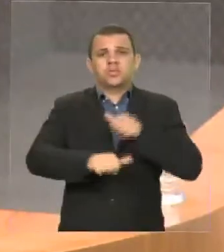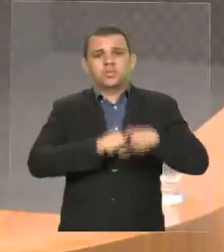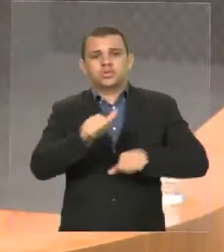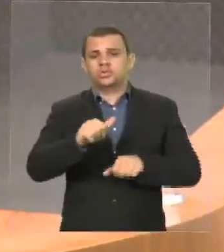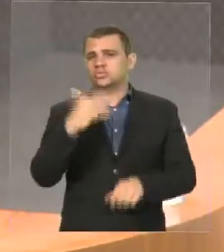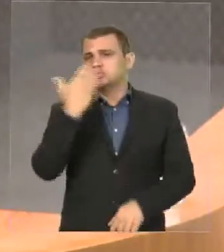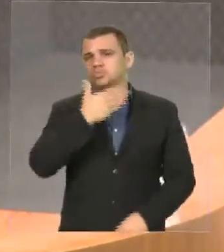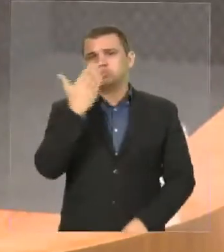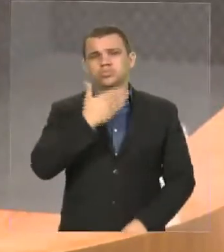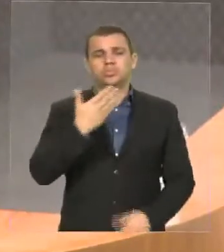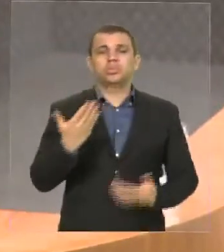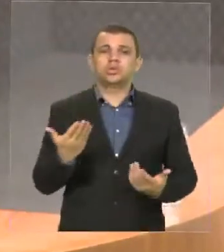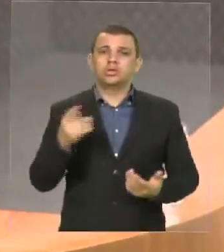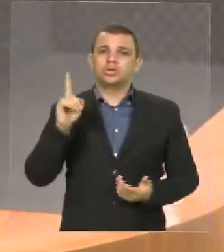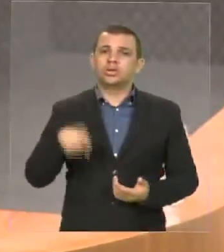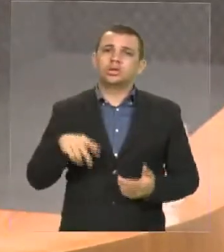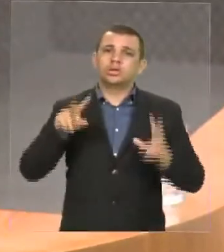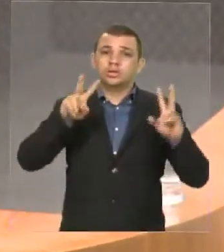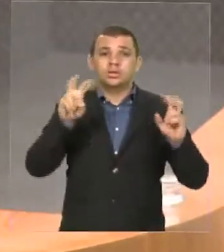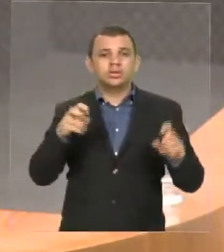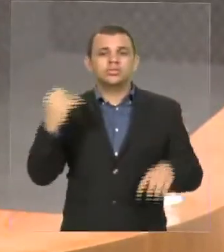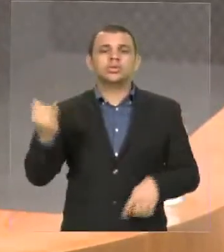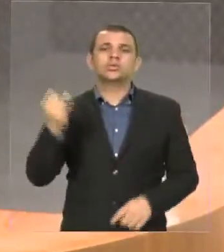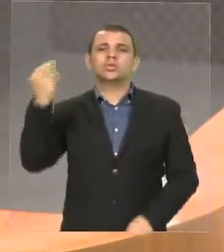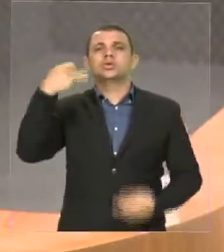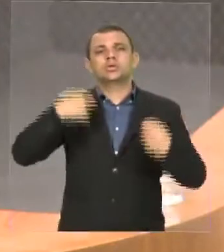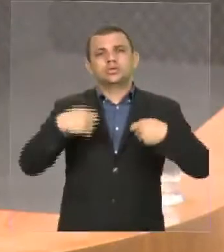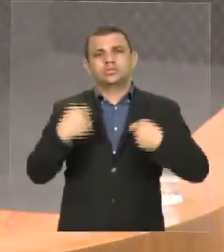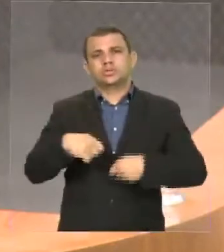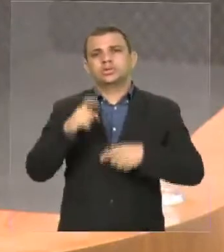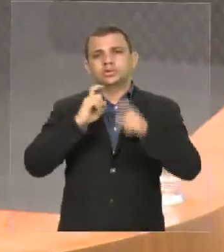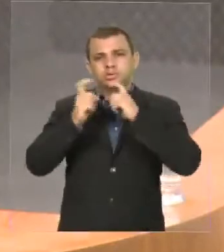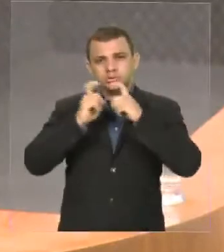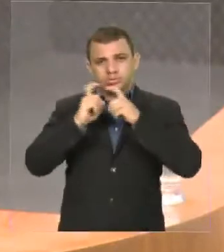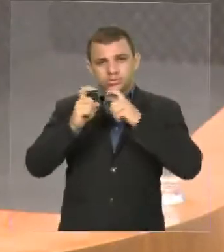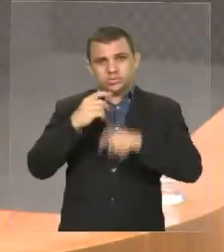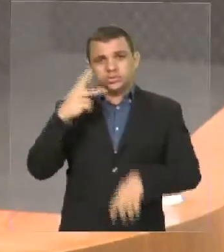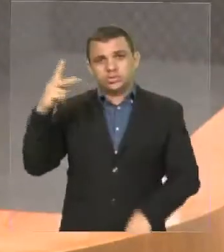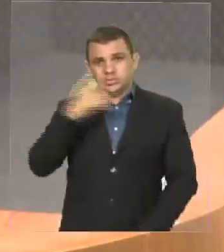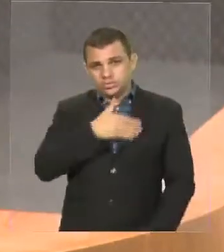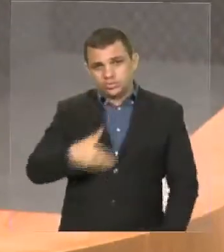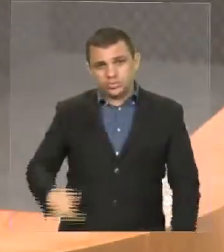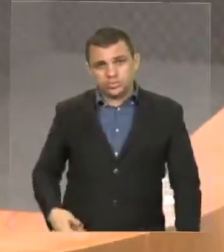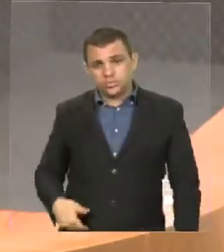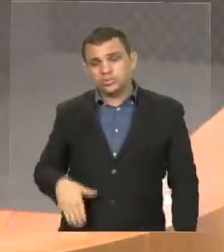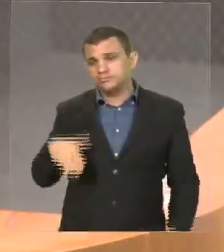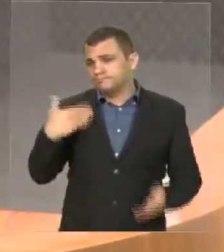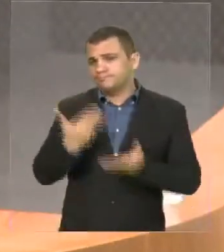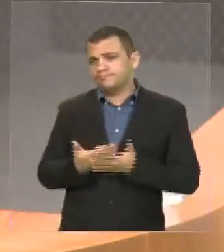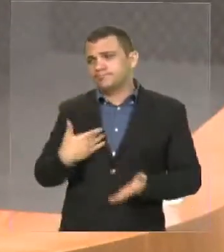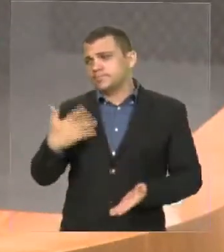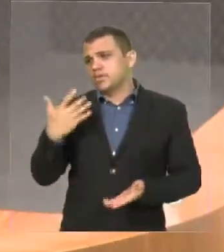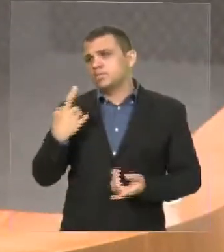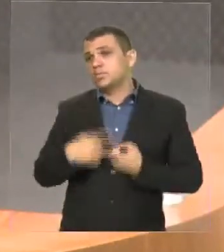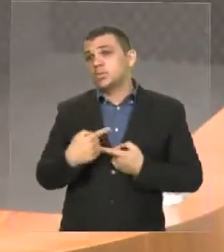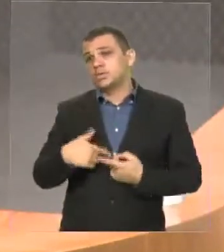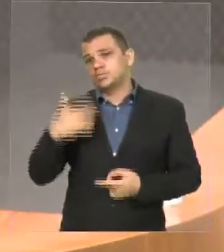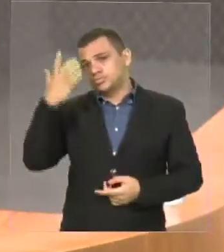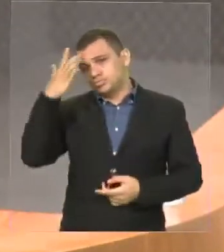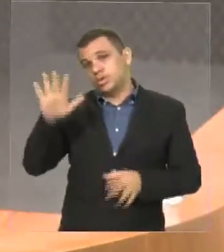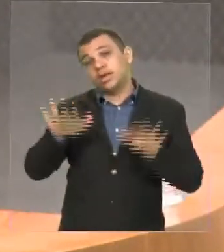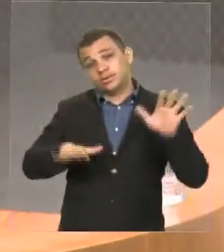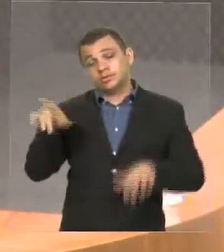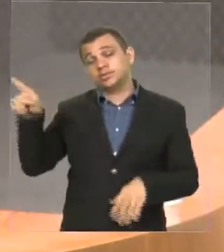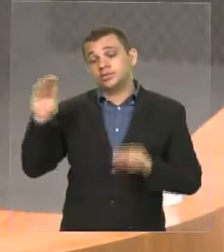Então, são questões amplas que estão sendo discutidas. Governador mesmo, não sei porquê, talvez ele tenha colocado no Twitter dele.